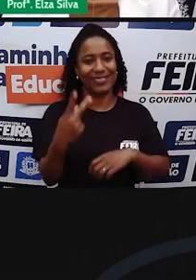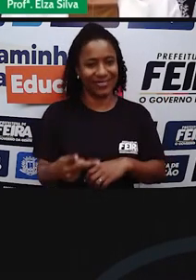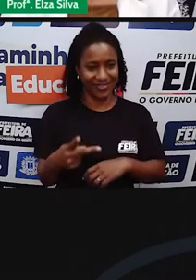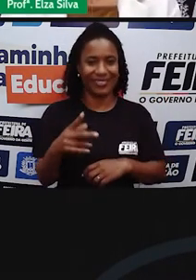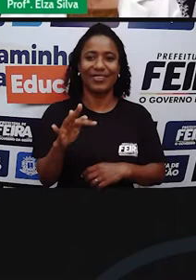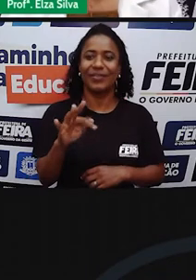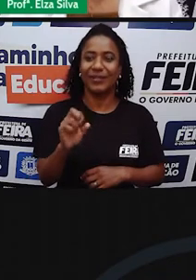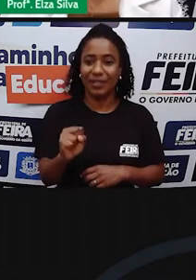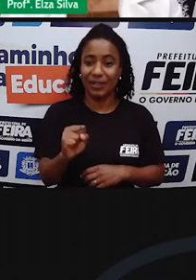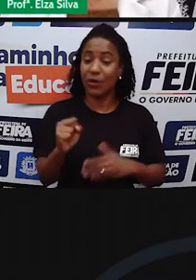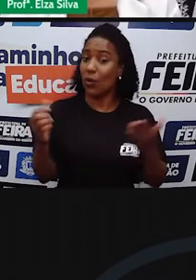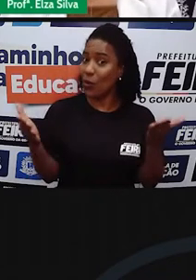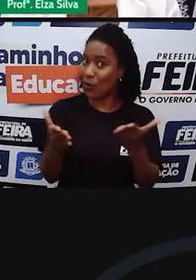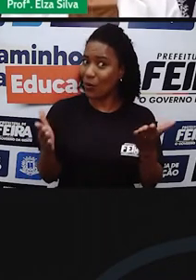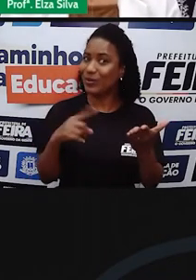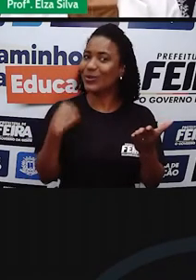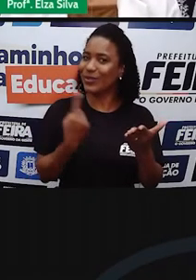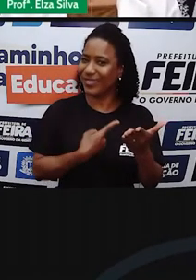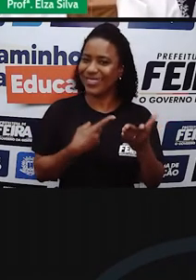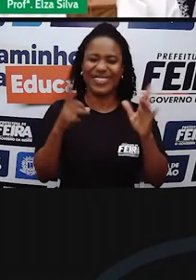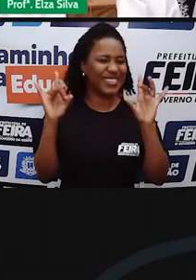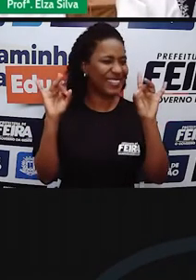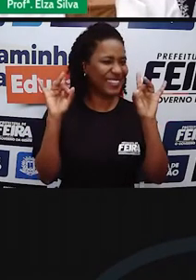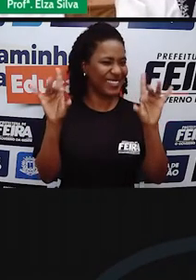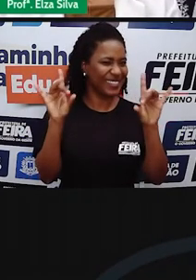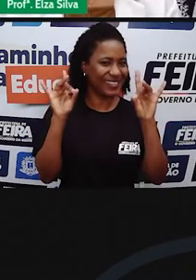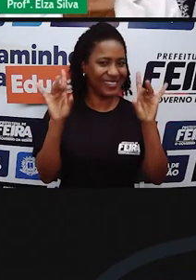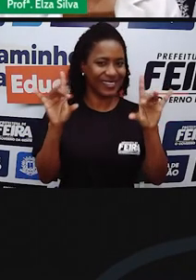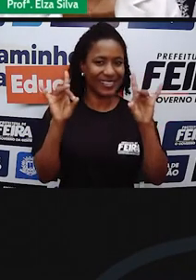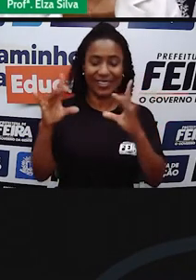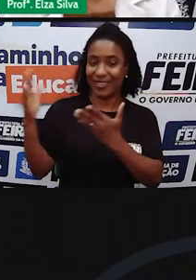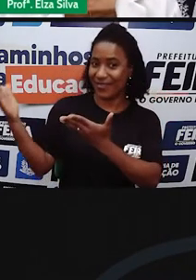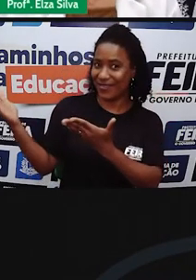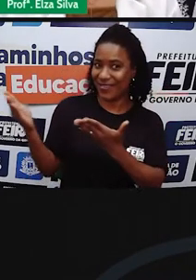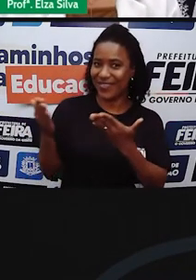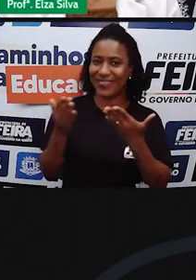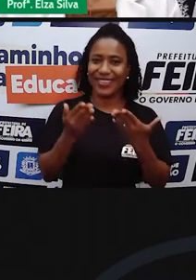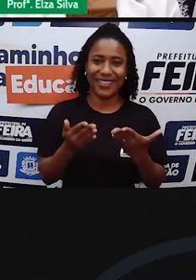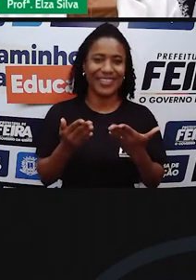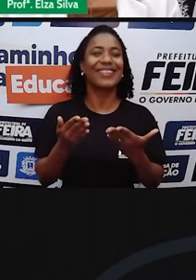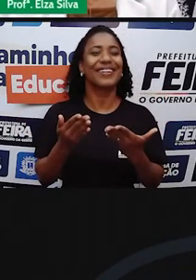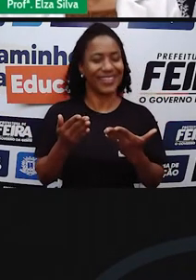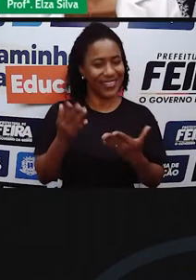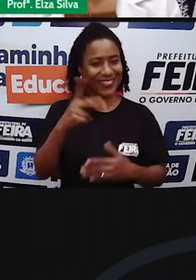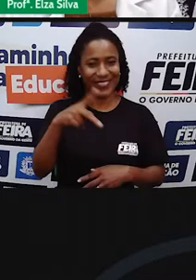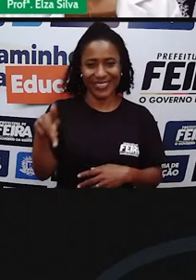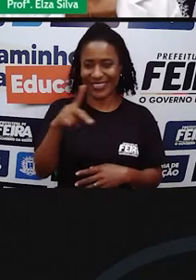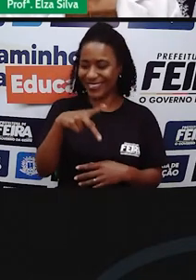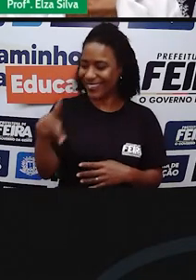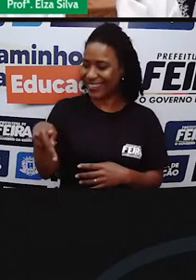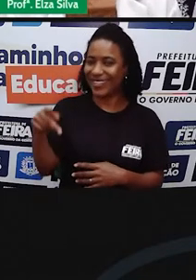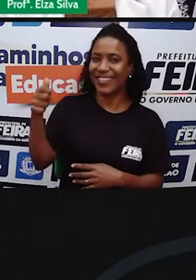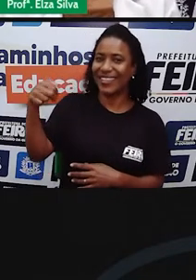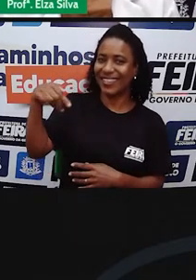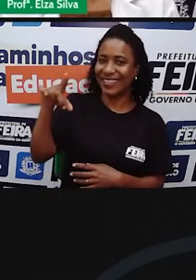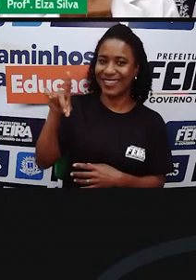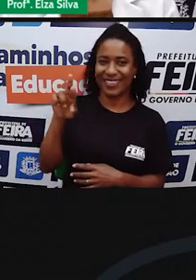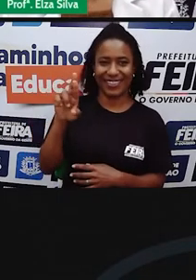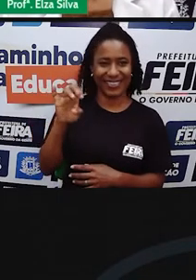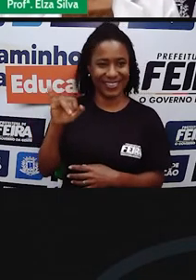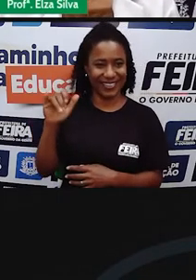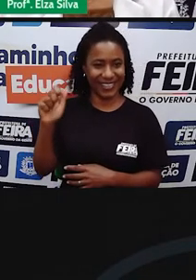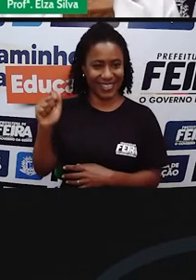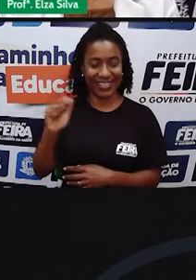uma grande novidade. Temos uma convidada, a professora Andrea. Olá, Andrea!